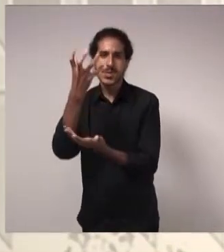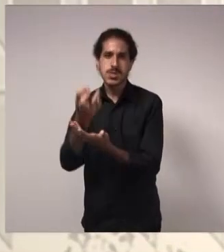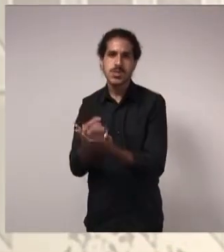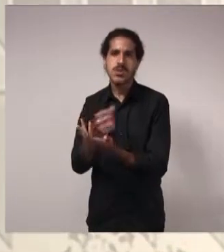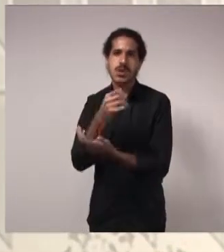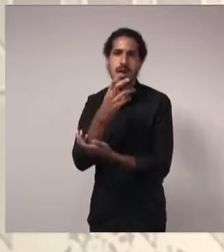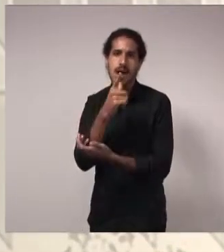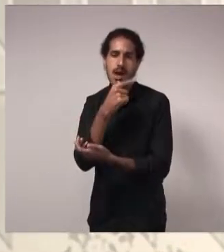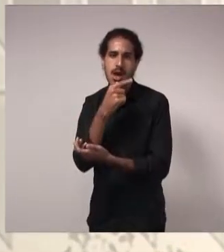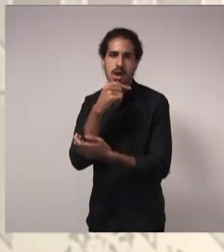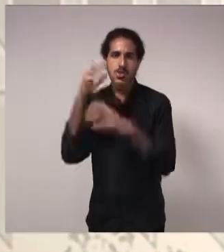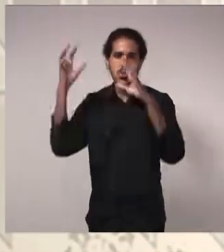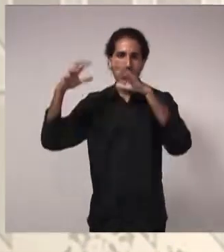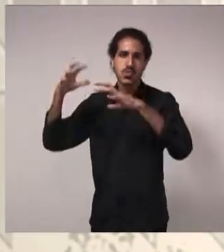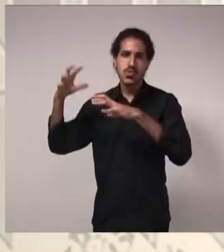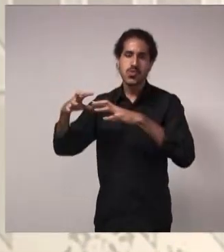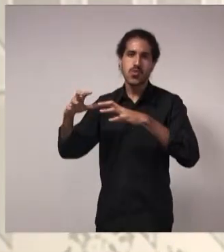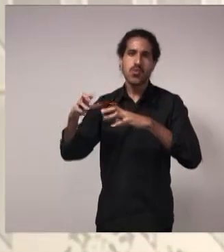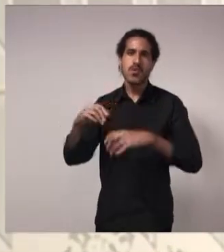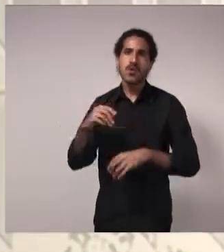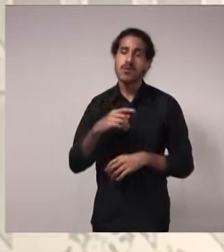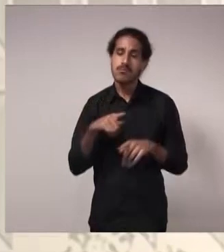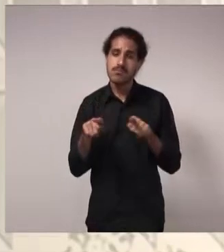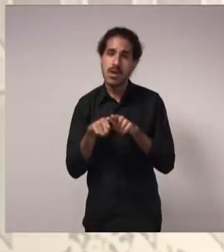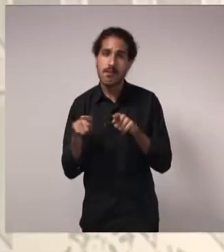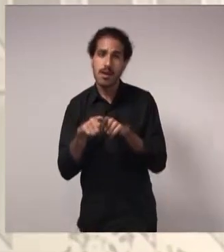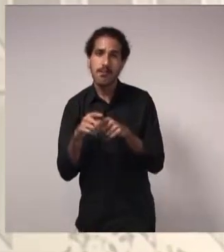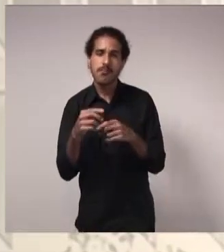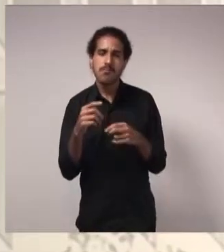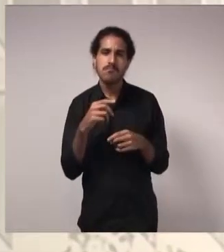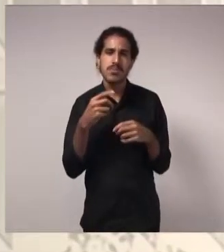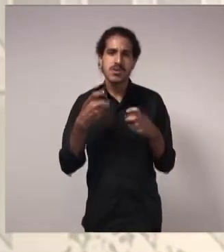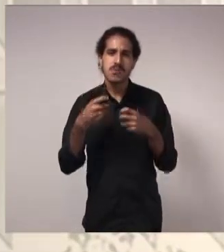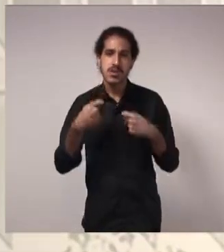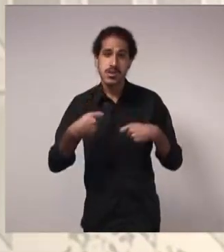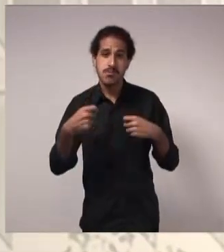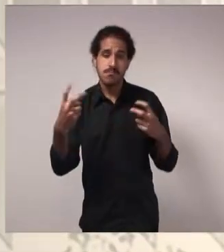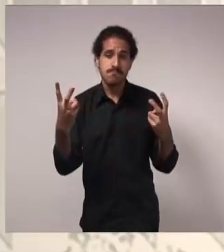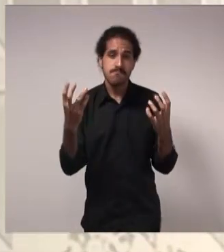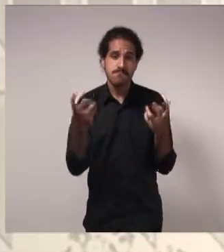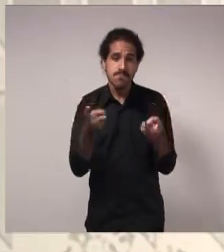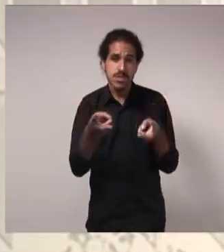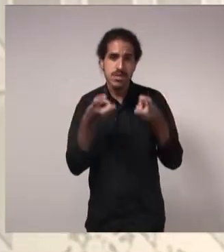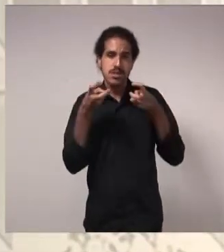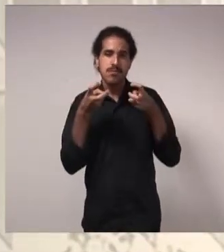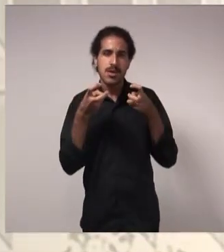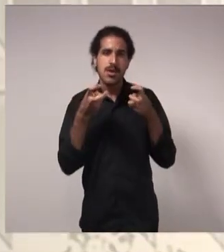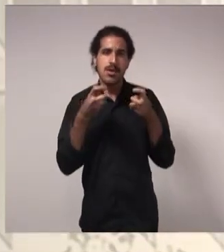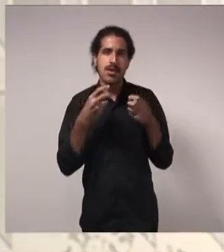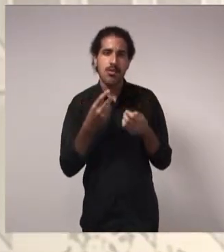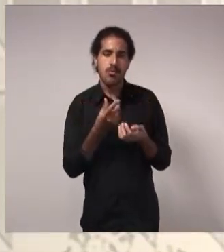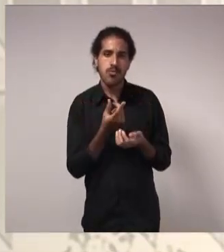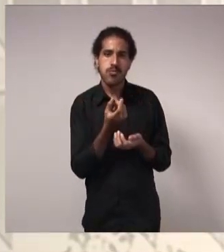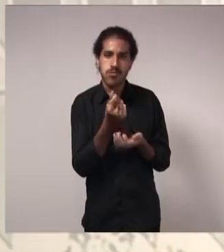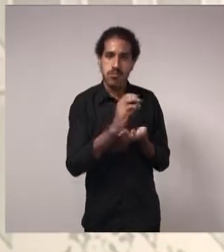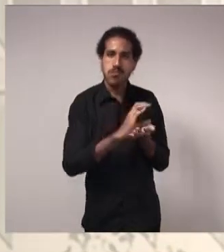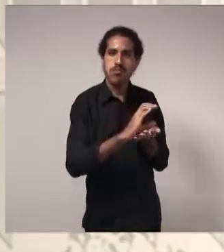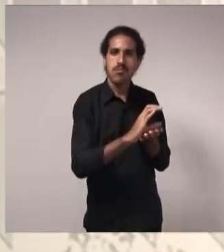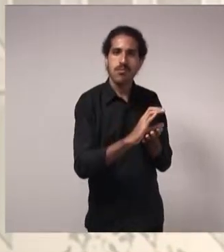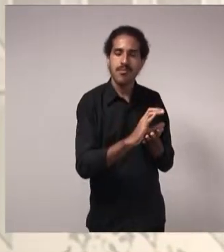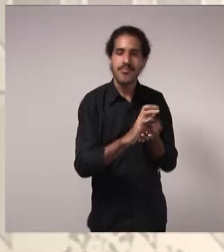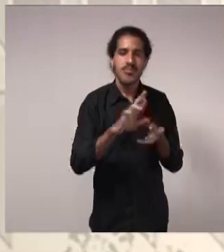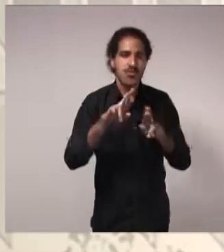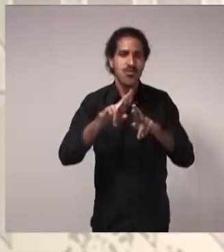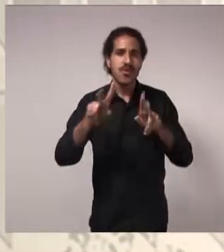do que uma casa de alto padrão. E, ao mesmo tempo, a gente tem que perceber que renda é uma variável importante. Ela